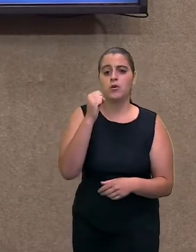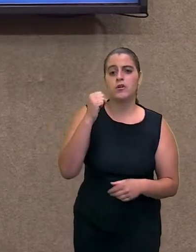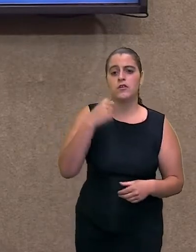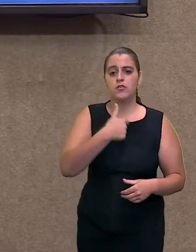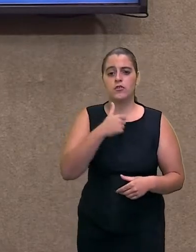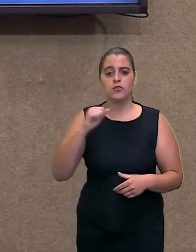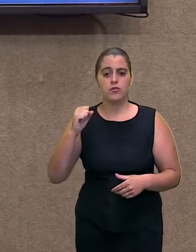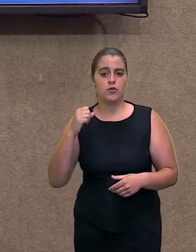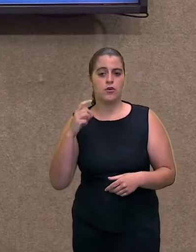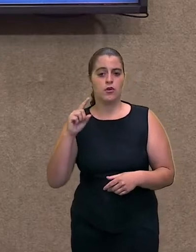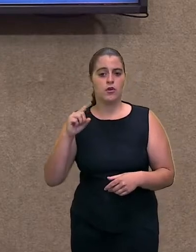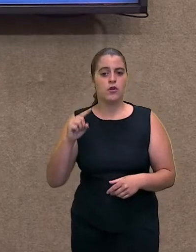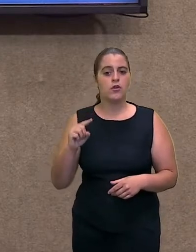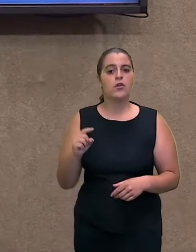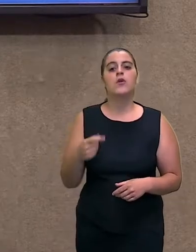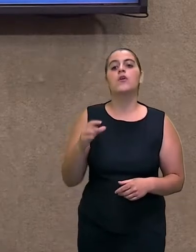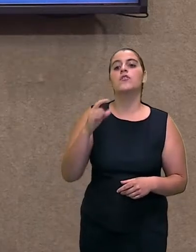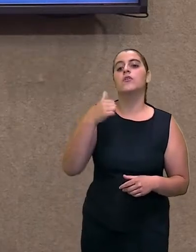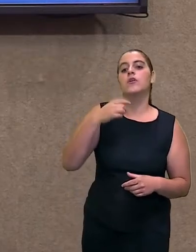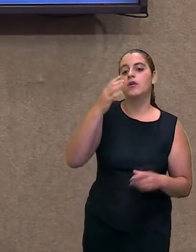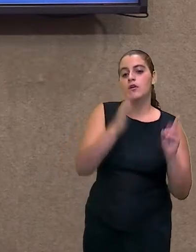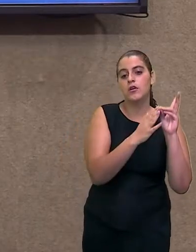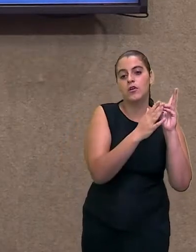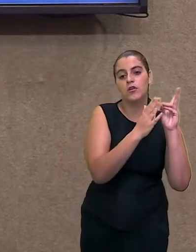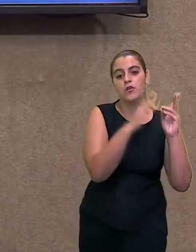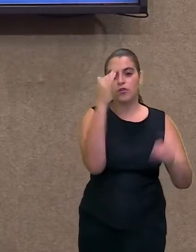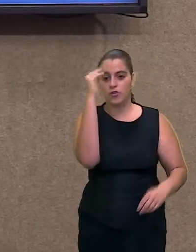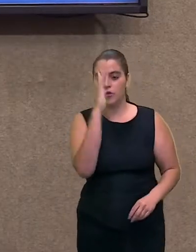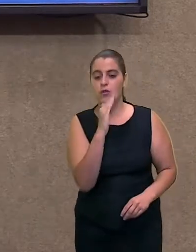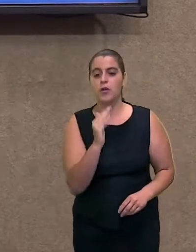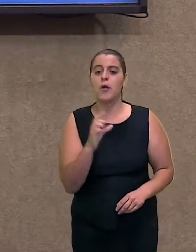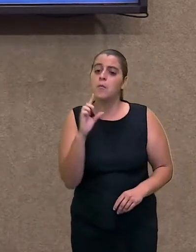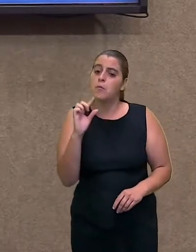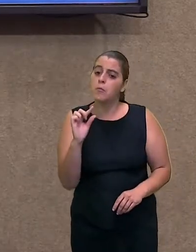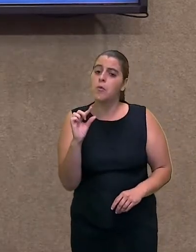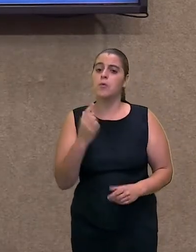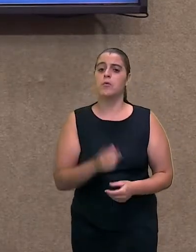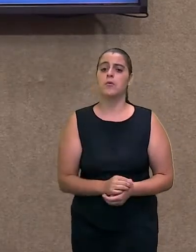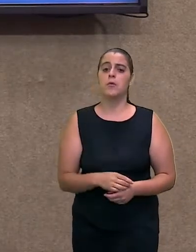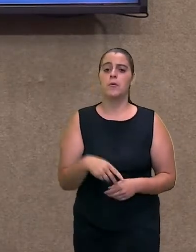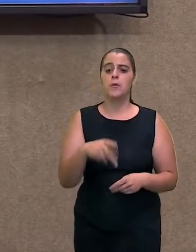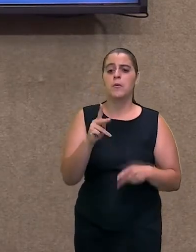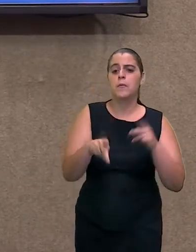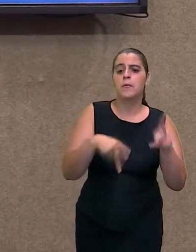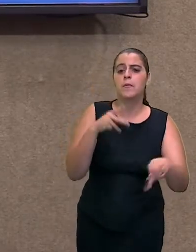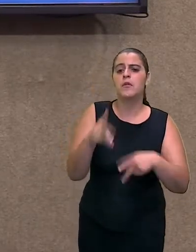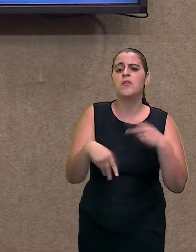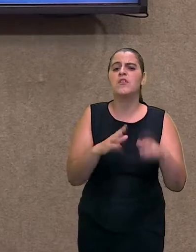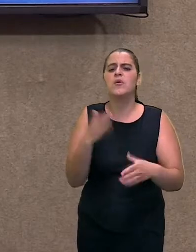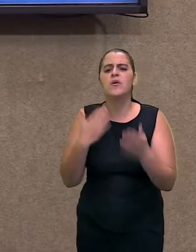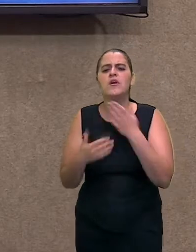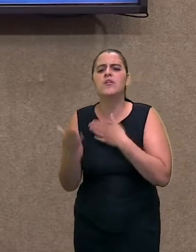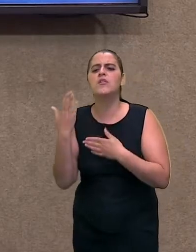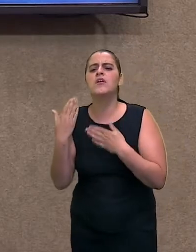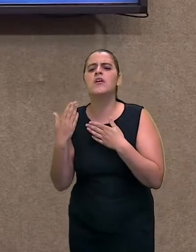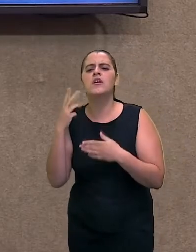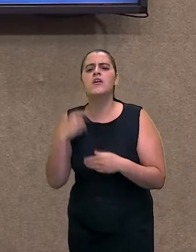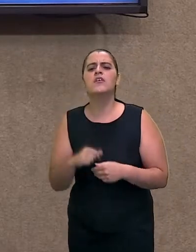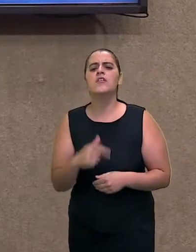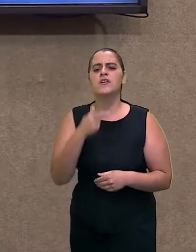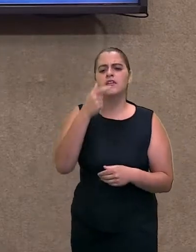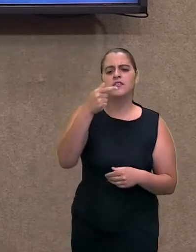818 mil indígenas no nosso território. Isso é muito pouco pra uma população que era quanto? Sete milhões.